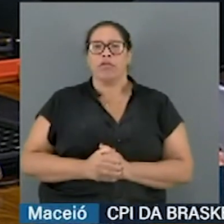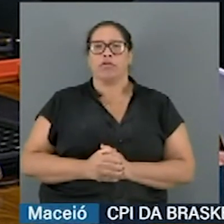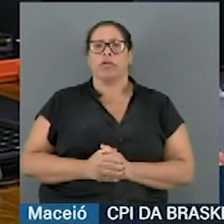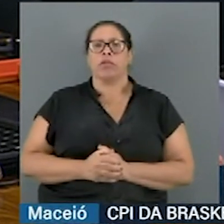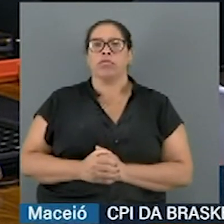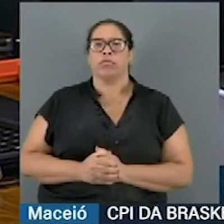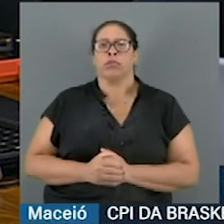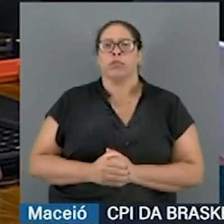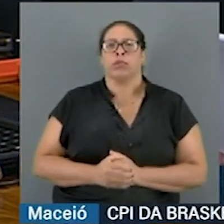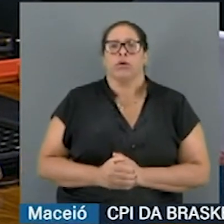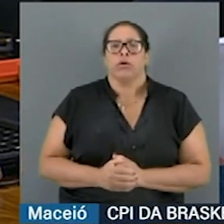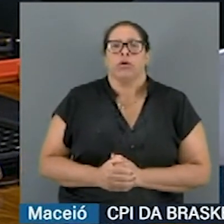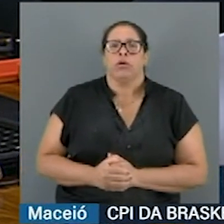até alguma chance de passar aqui no Senado Federal.